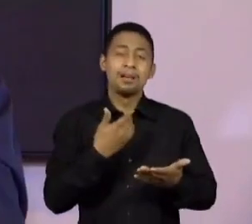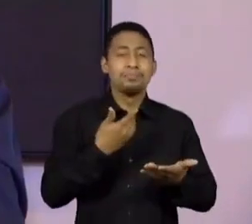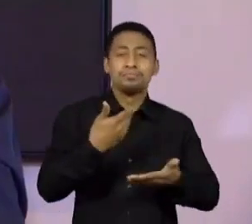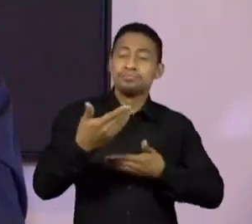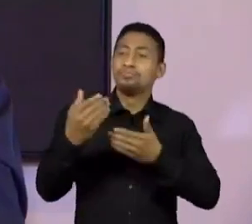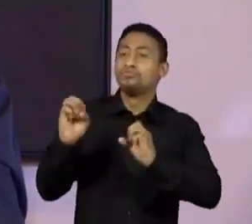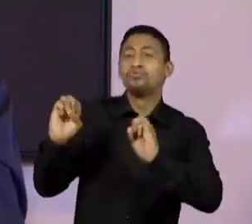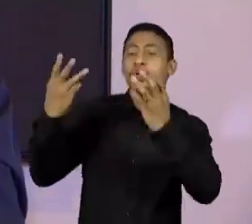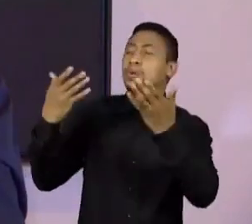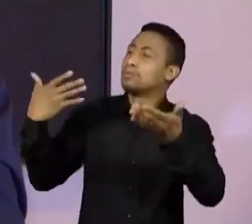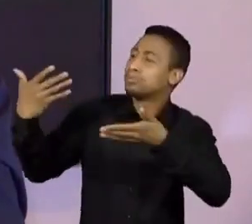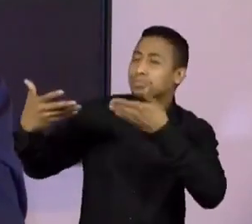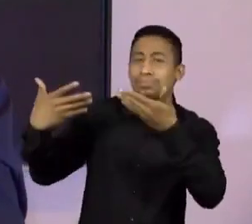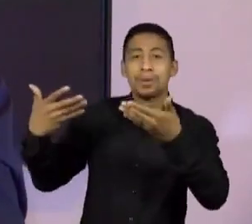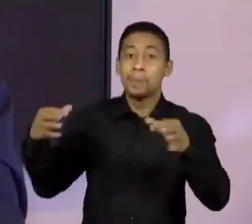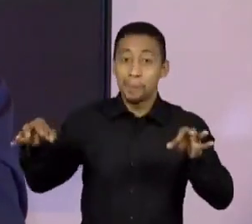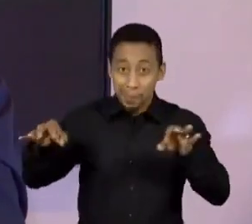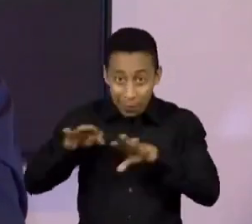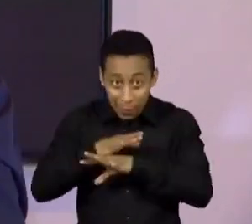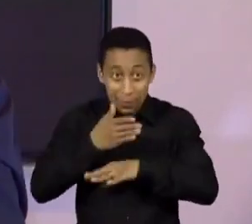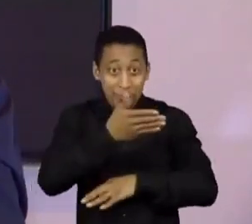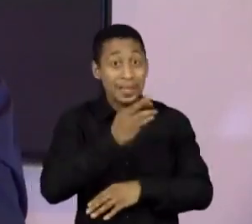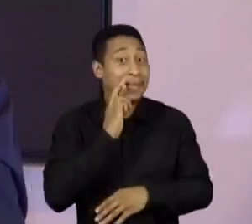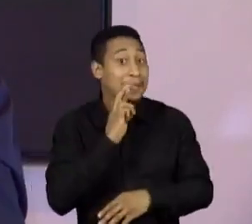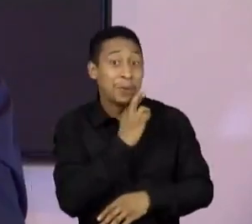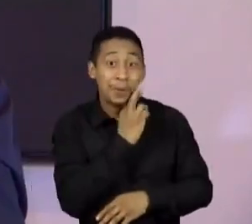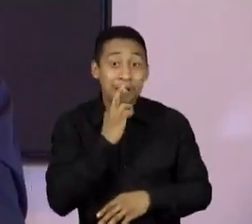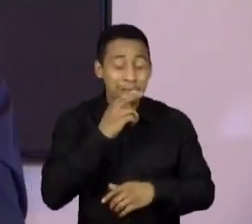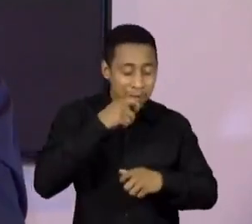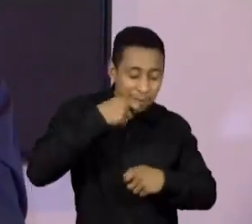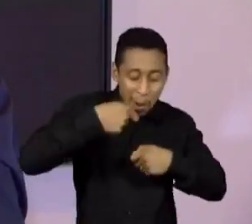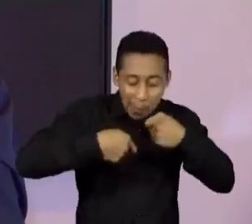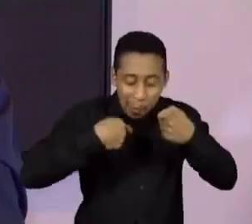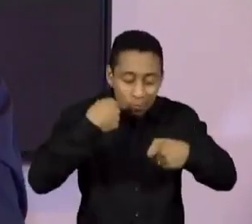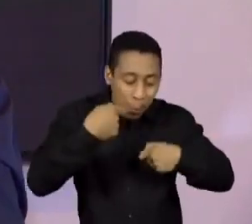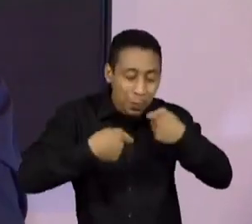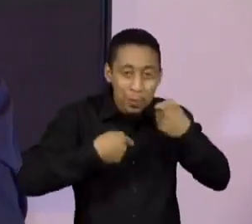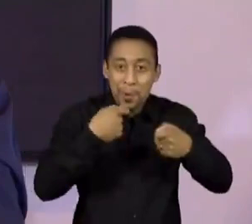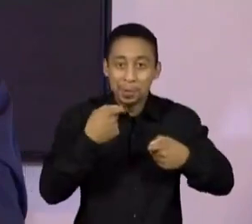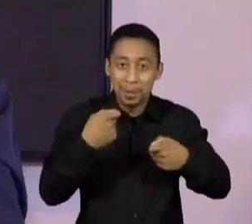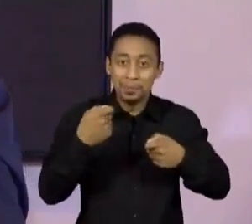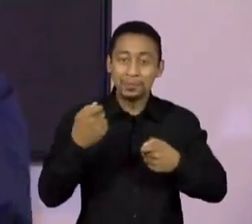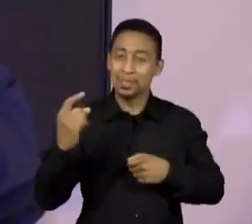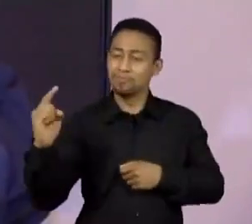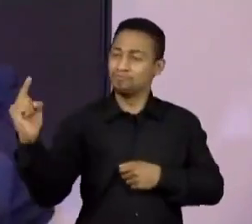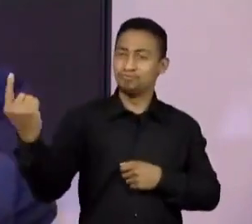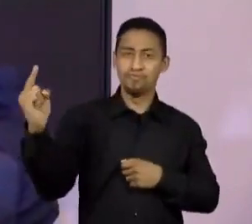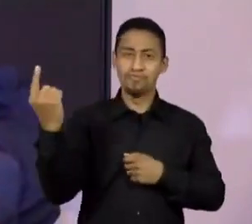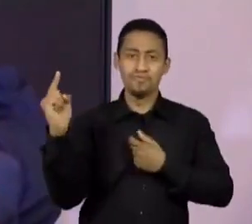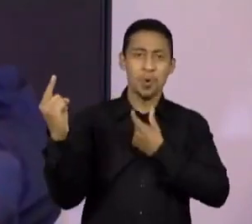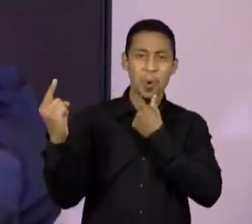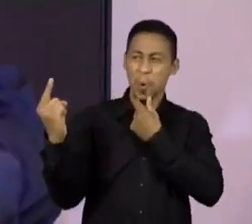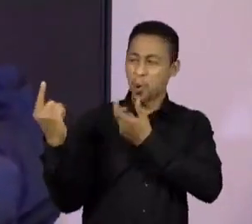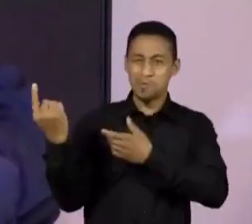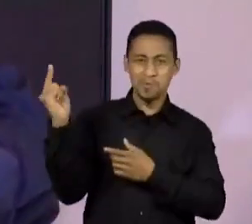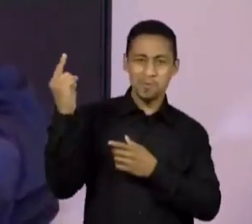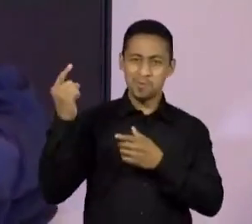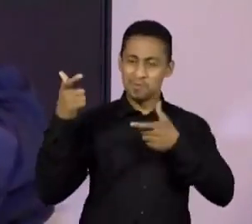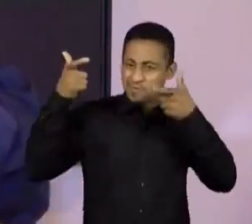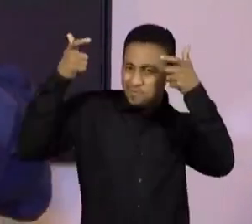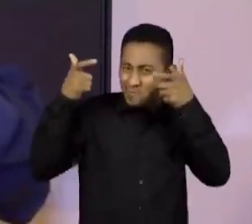jantando... entrou um gaúcho... piochado...